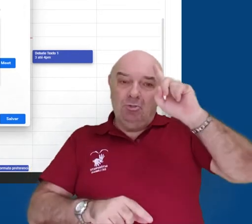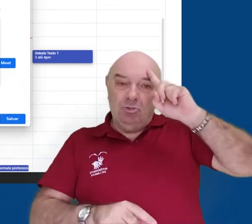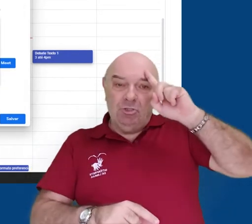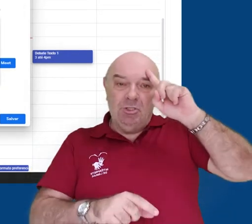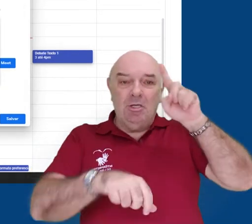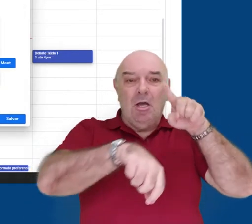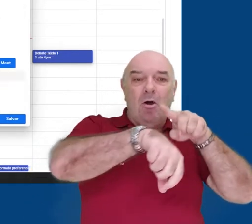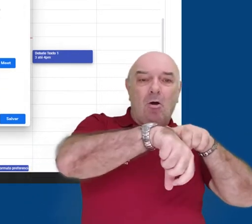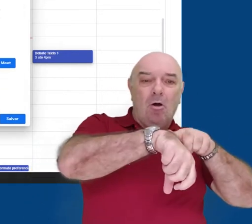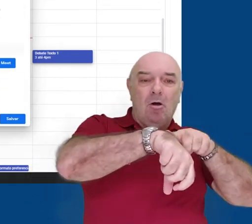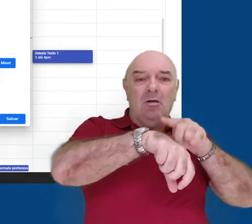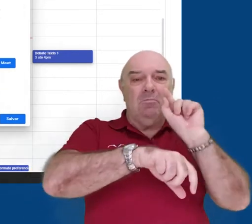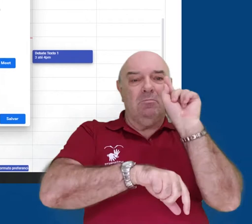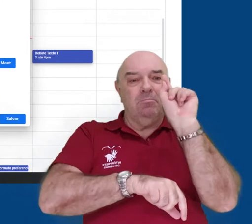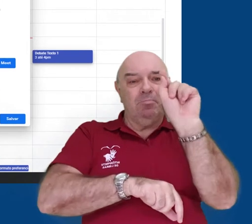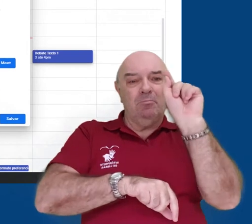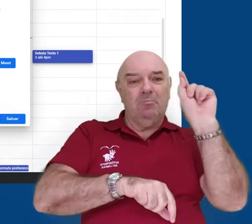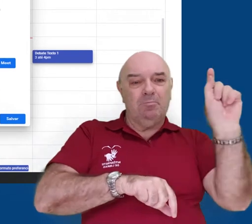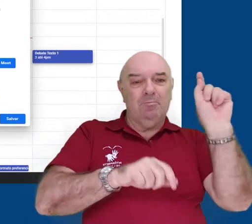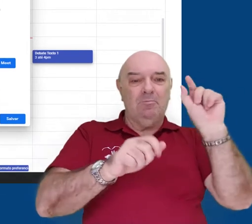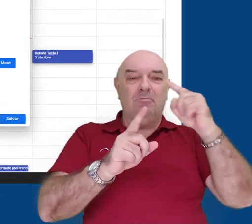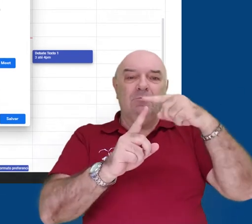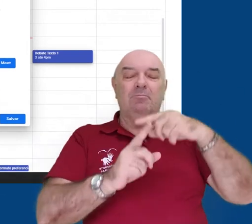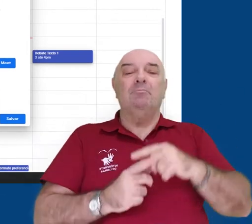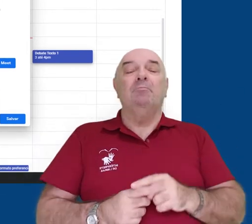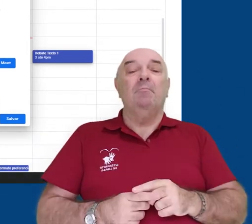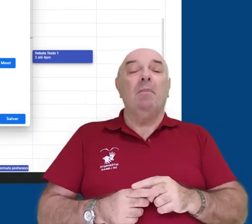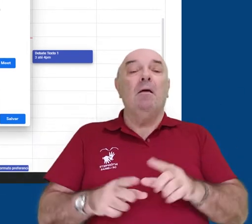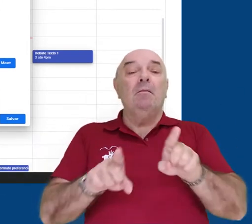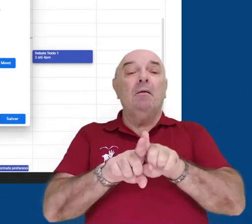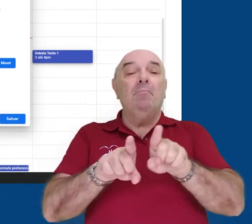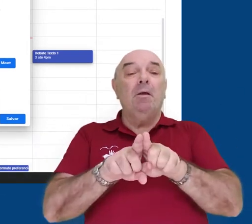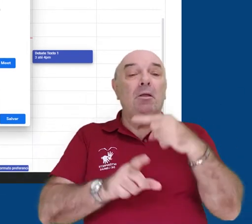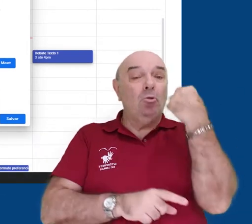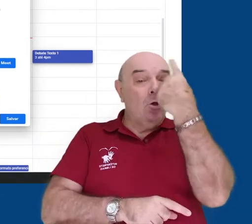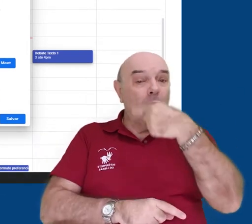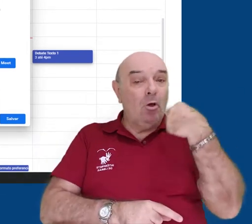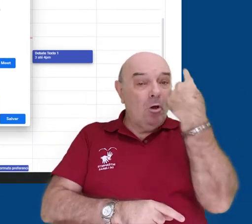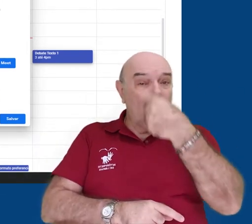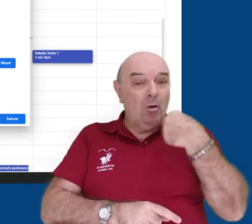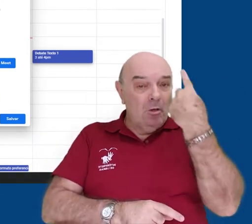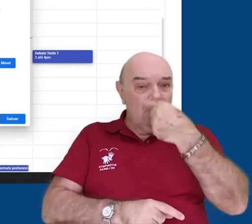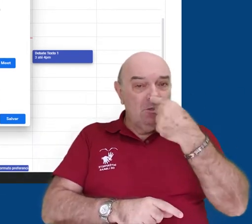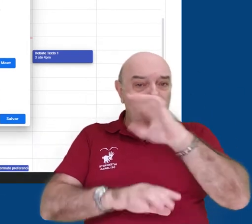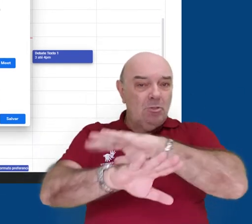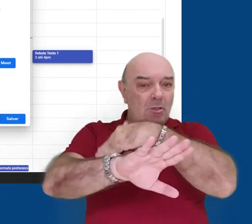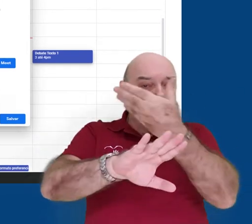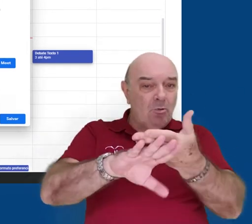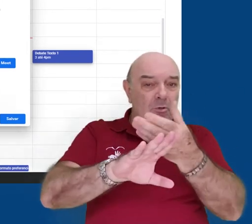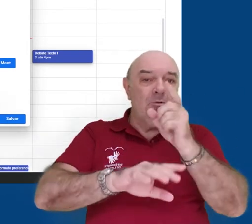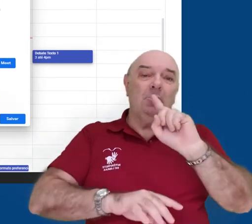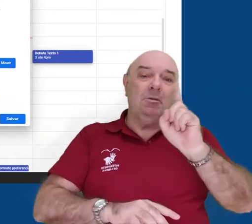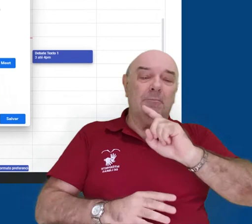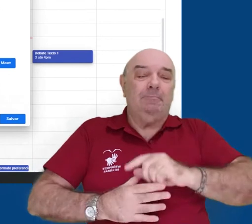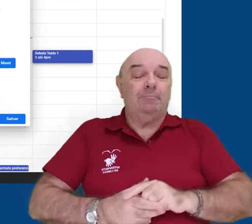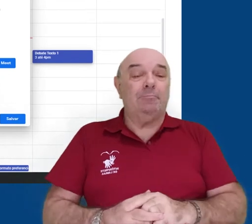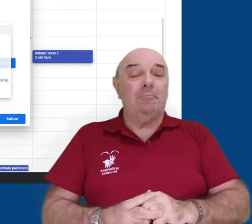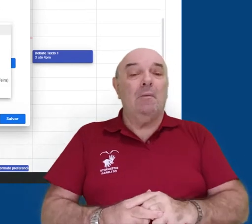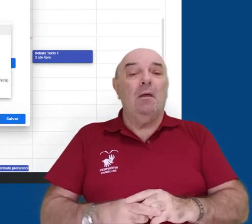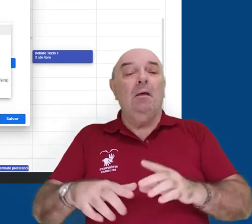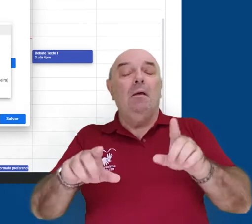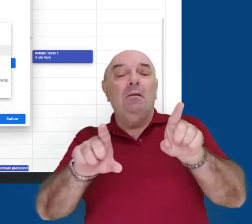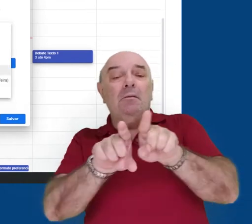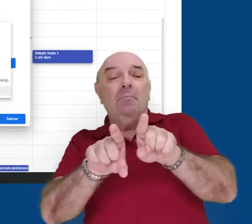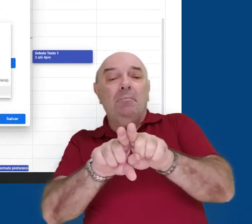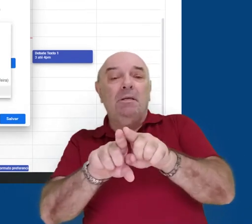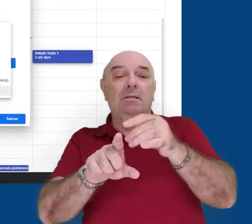dia e a hora desse evento. Também podemos estabelecer a duração para o dia inteiro. Se quisermos,